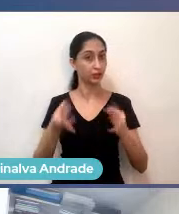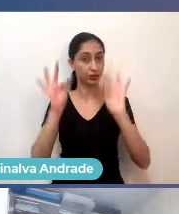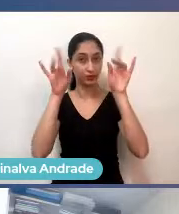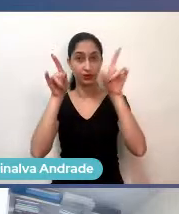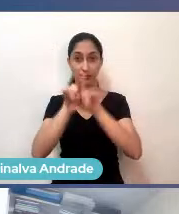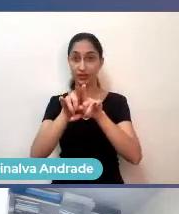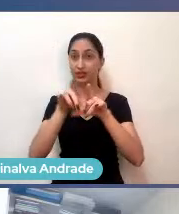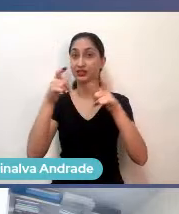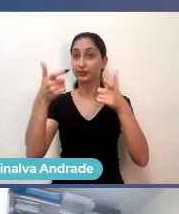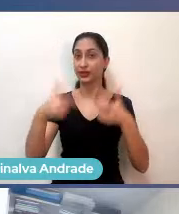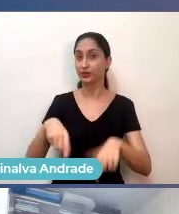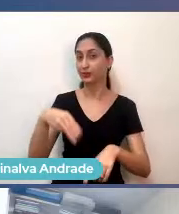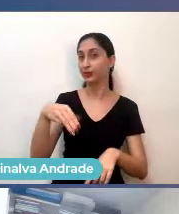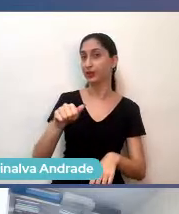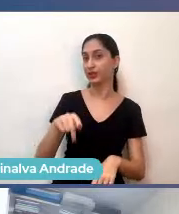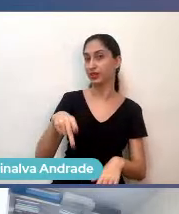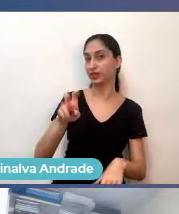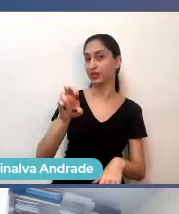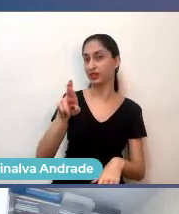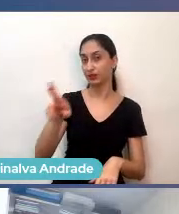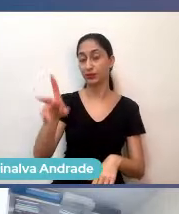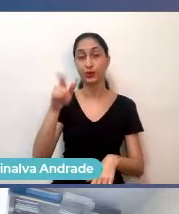Caruaru, o forte é confecção.